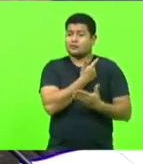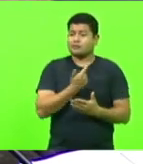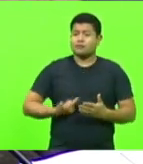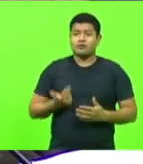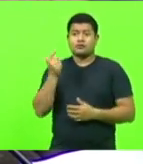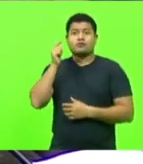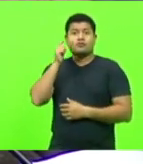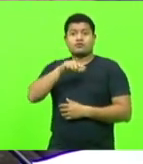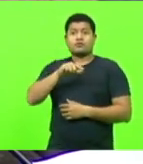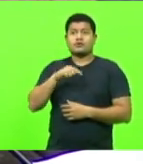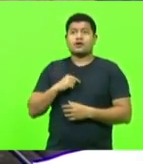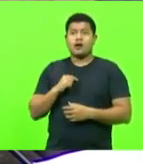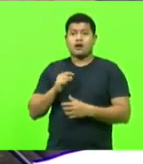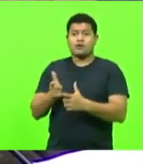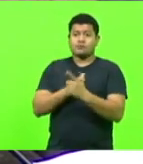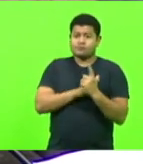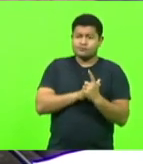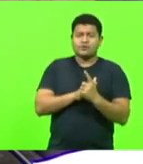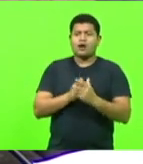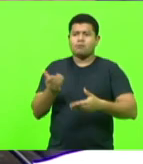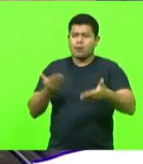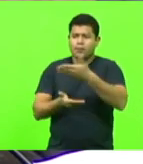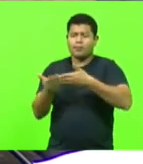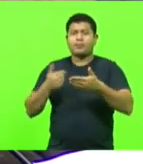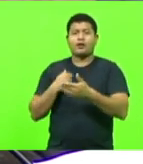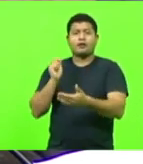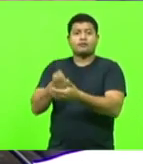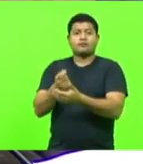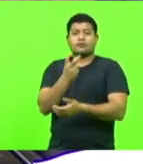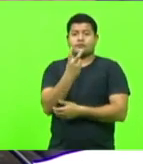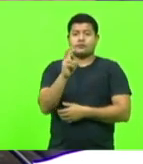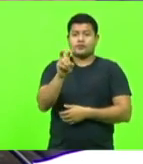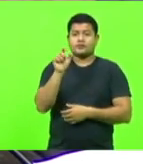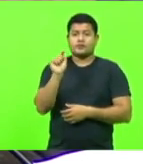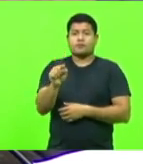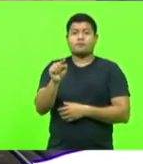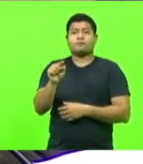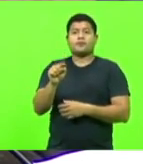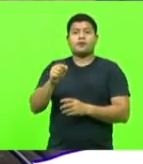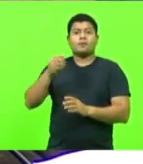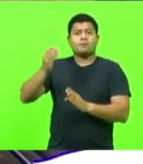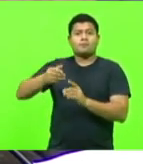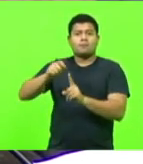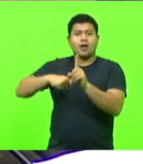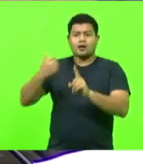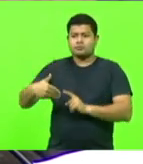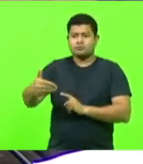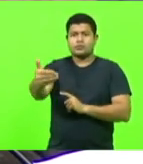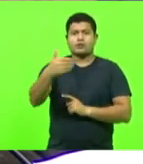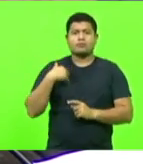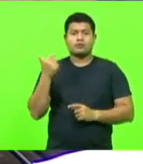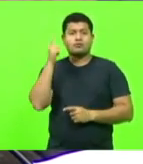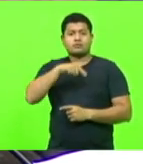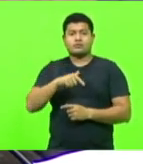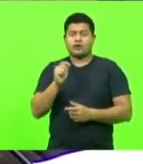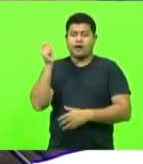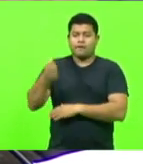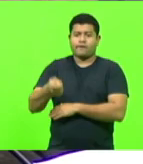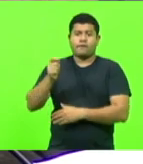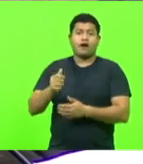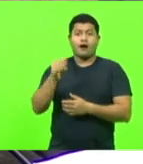estamos pagando 25 mil reais por mês para este hotel não ir para leilão. E claro que muitas pessoas que estão lá